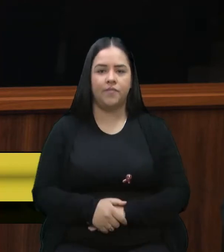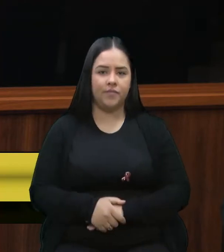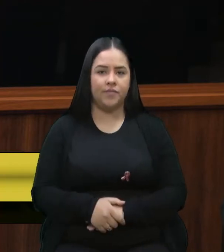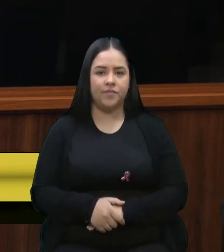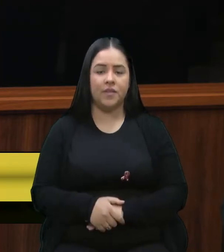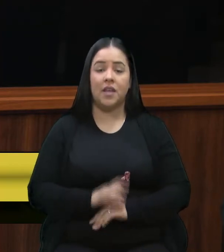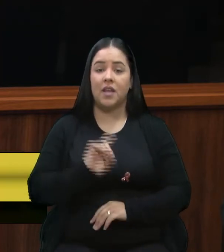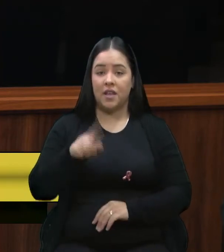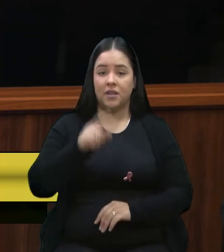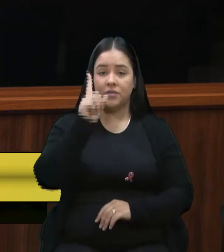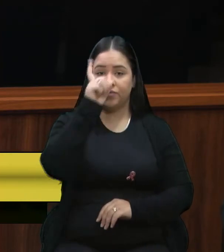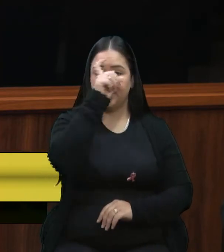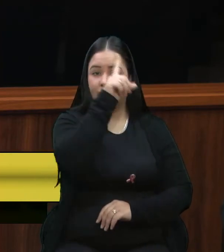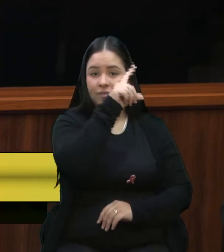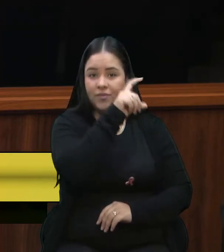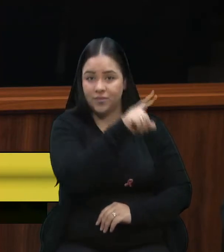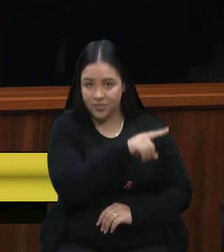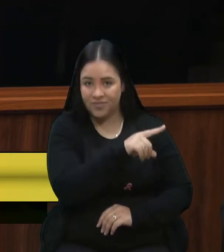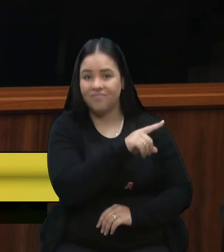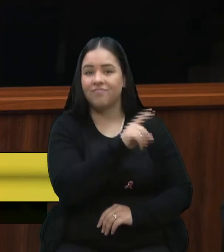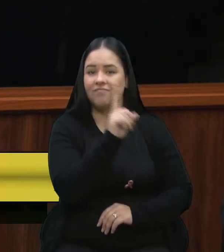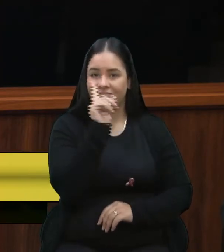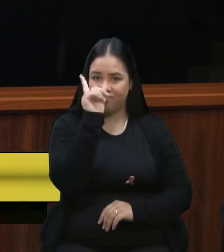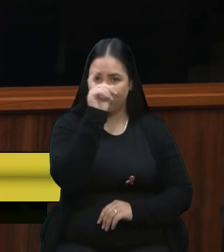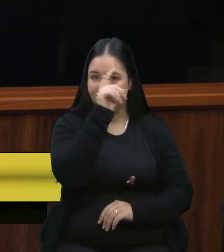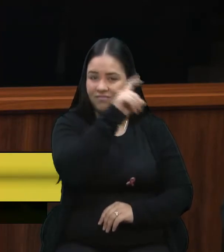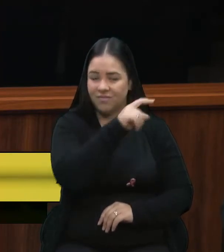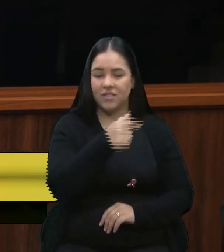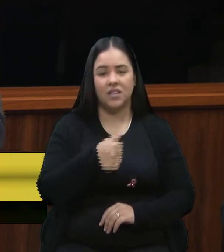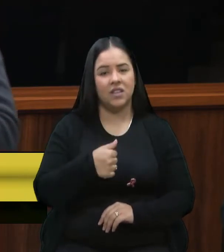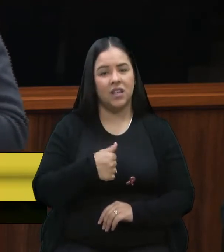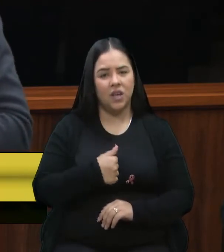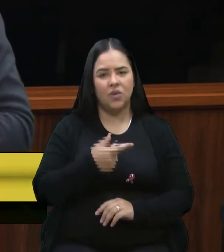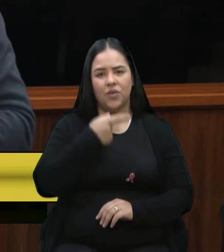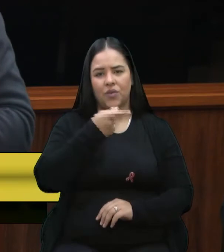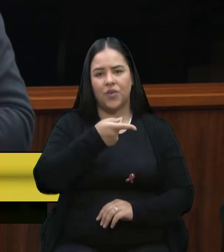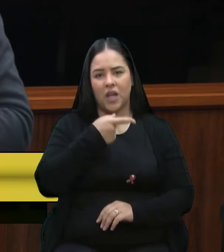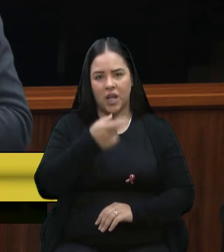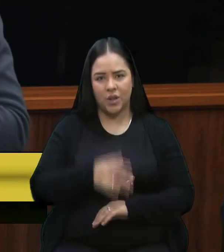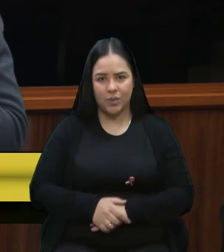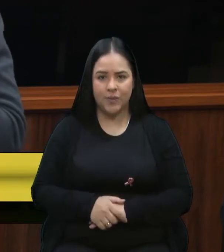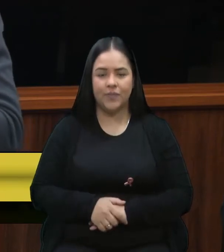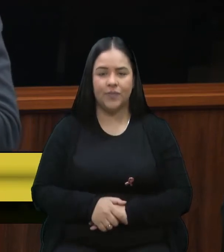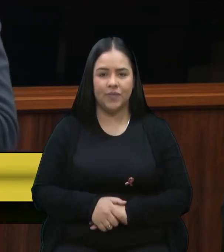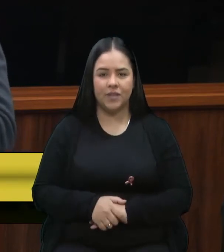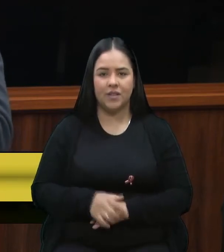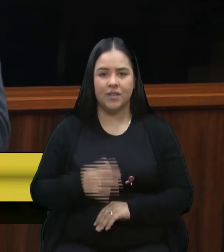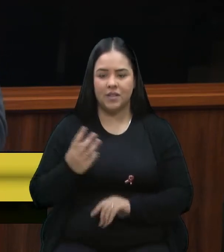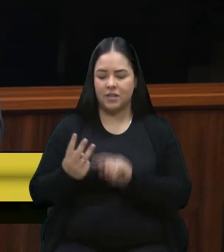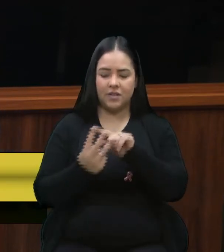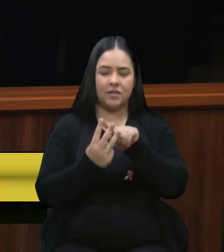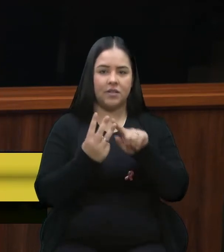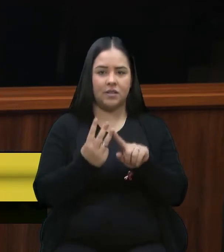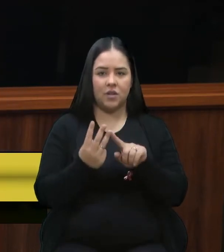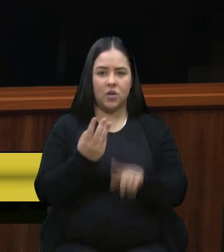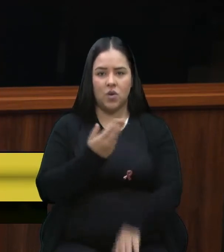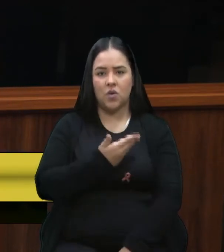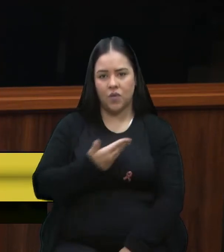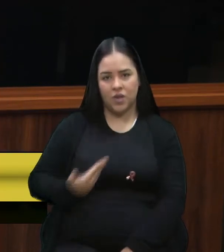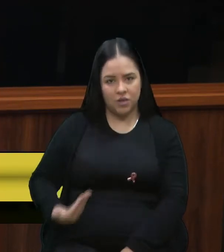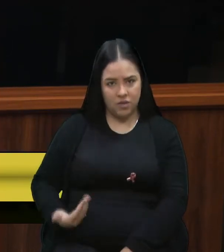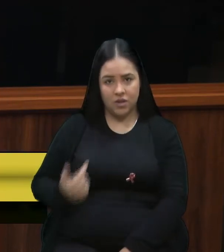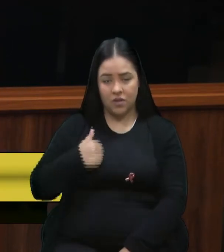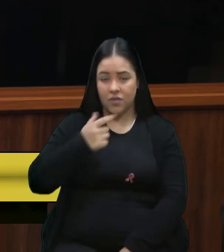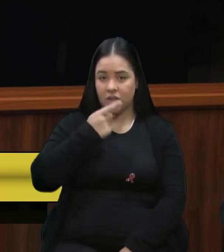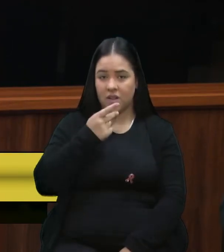complexa, e dentro dessa complexidade que eu faço essa ponderação. Desses três governadores que eu citei, não tem nenhum